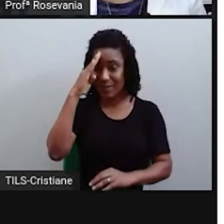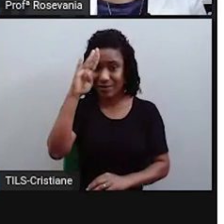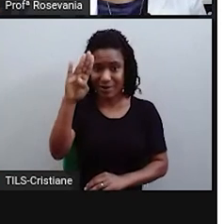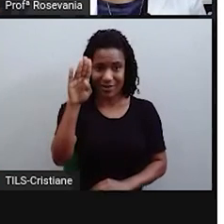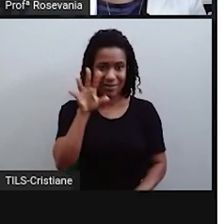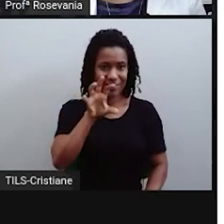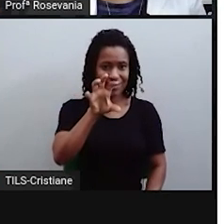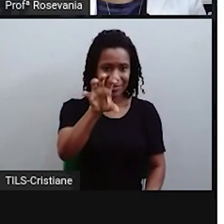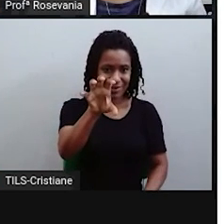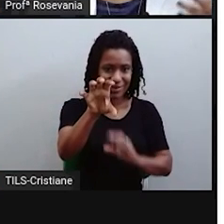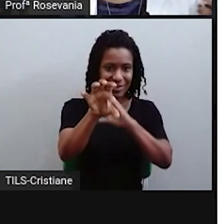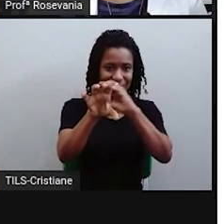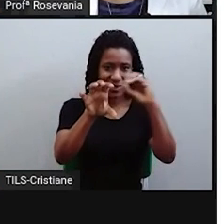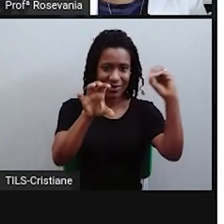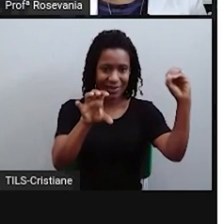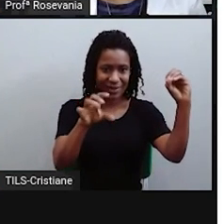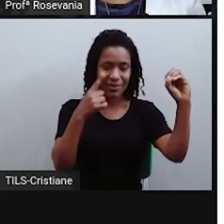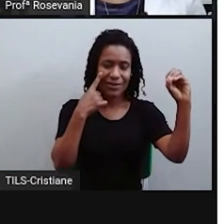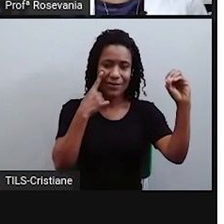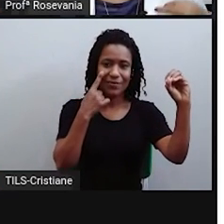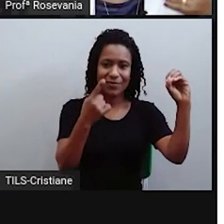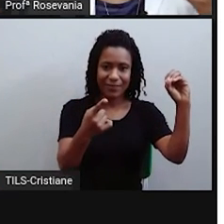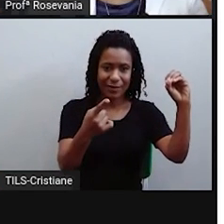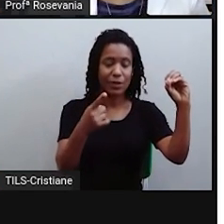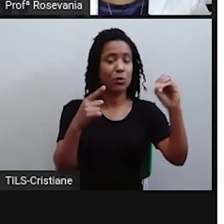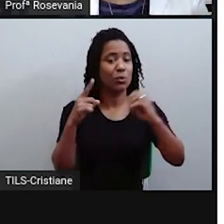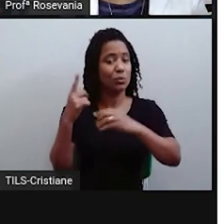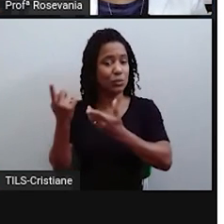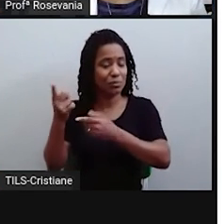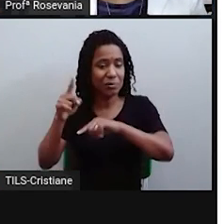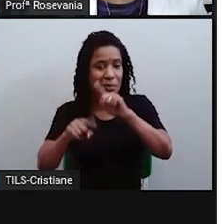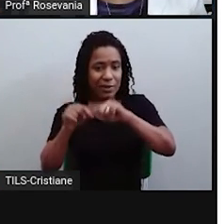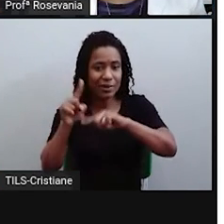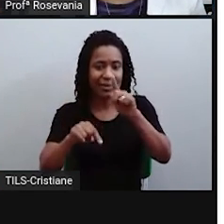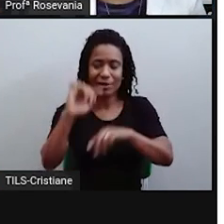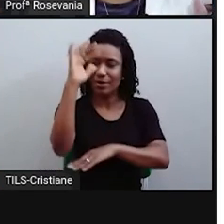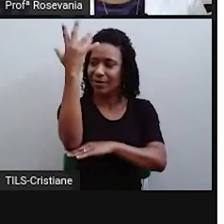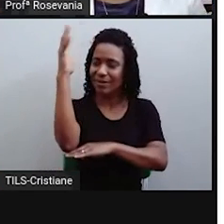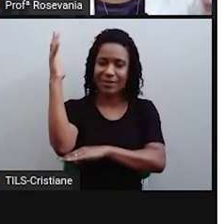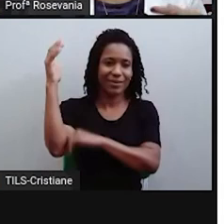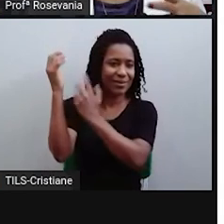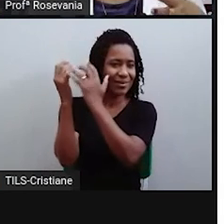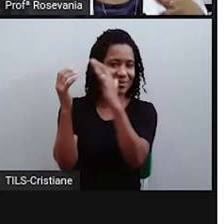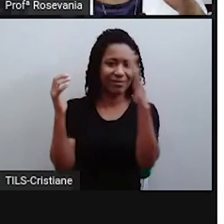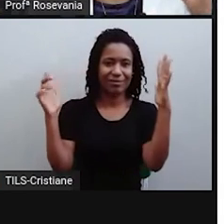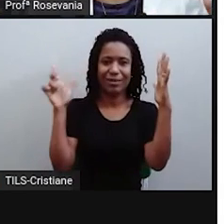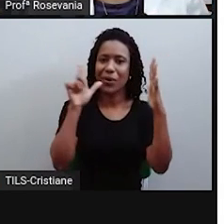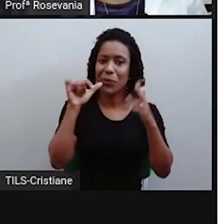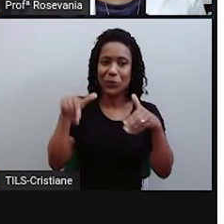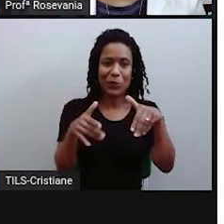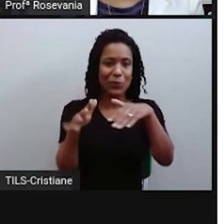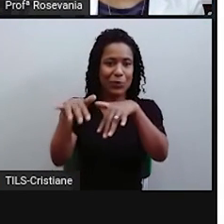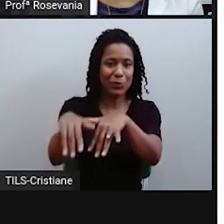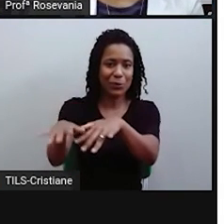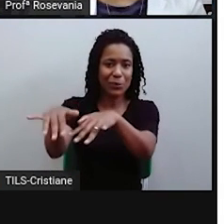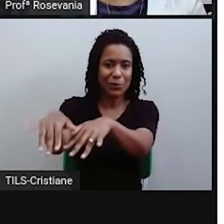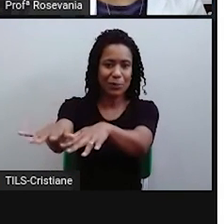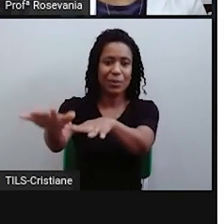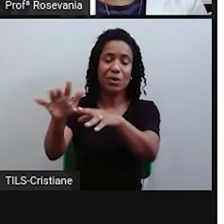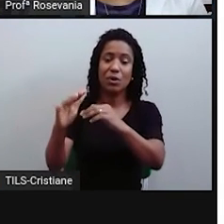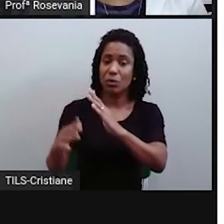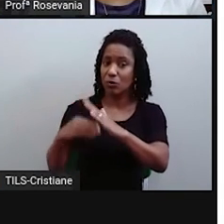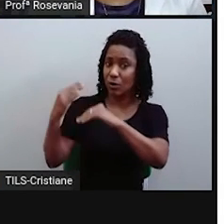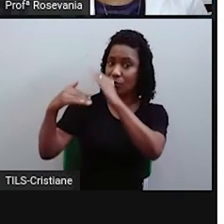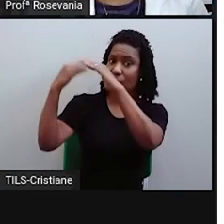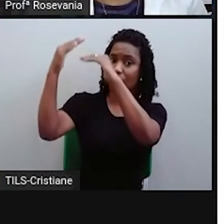que já estão voltadas mais à produção de matéria-prima, né, pouco, bora dizer assim ainda, né, ligado nesse desenvolvimento